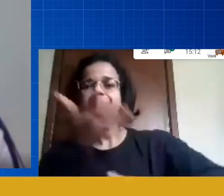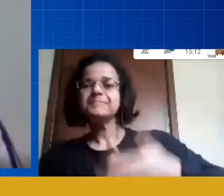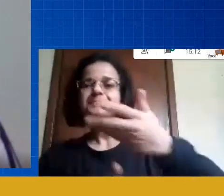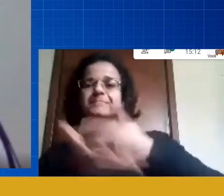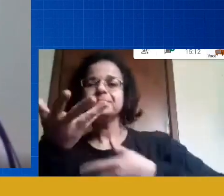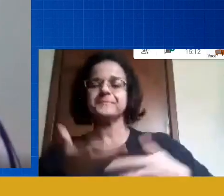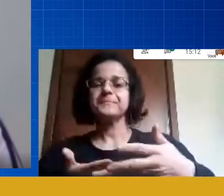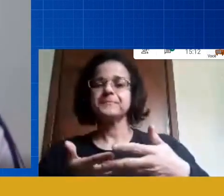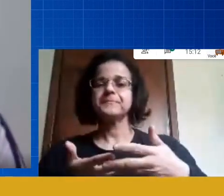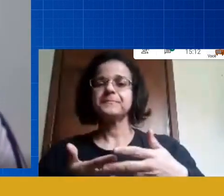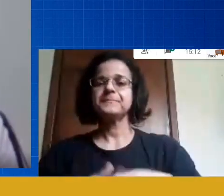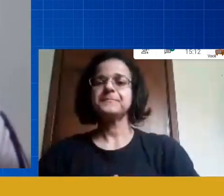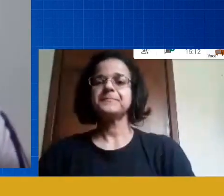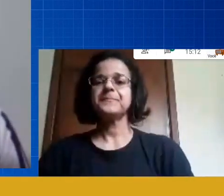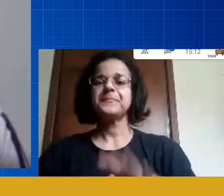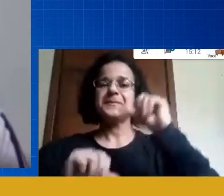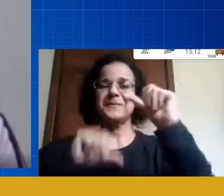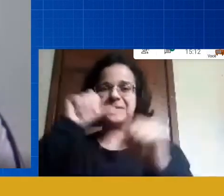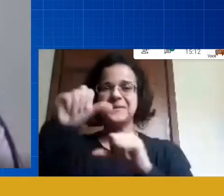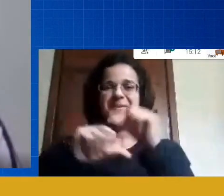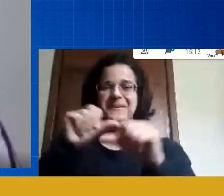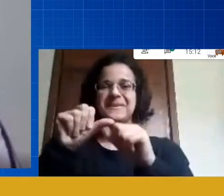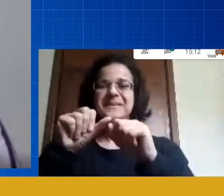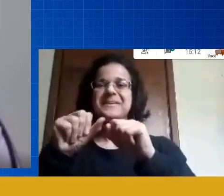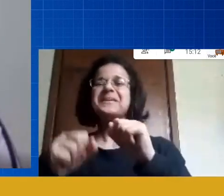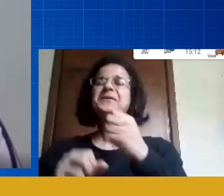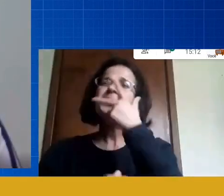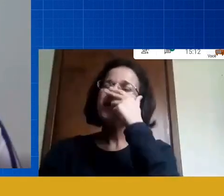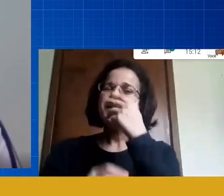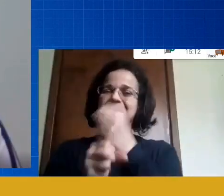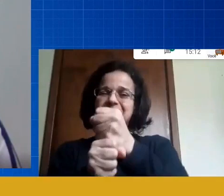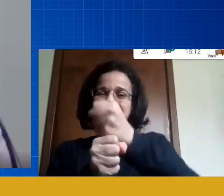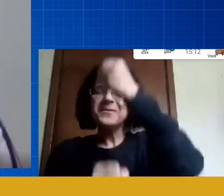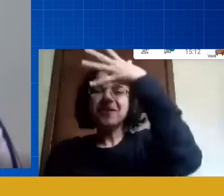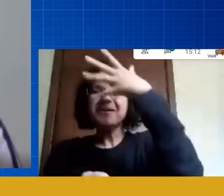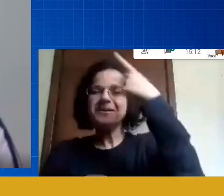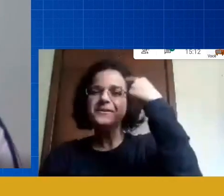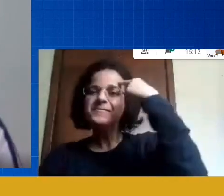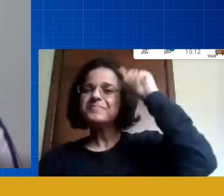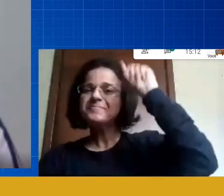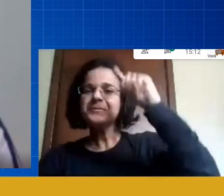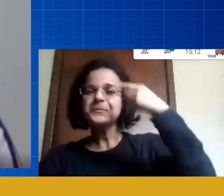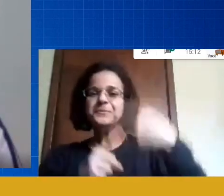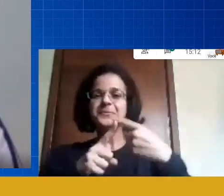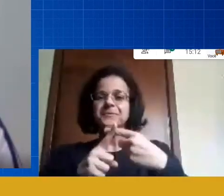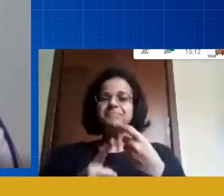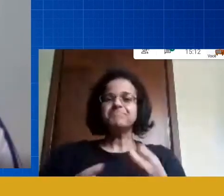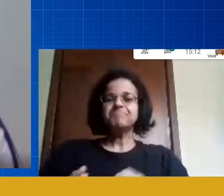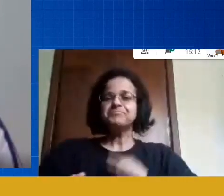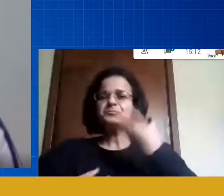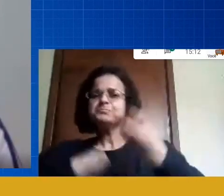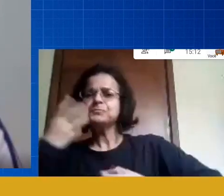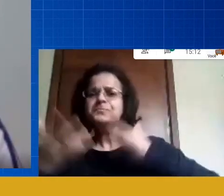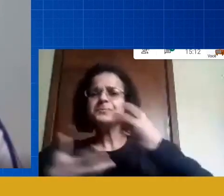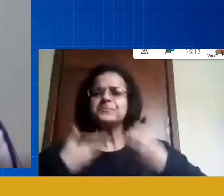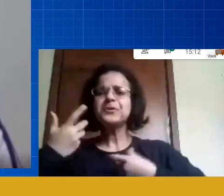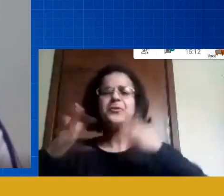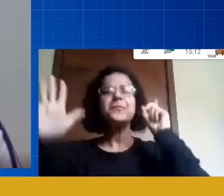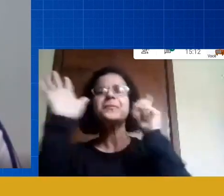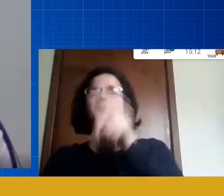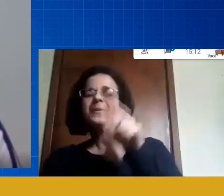conhecimentos vai virando um guarda-chuva de ideias você vê que vai saindo dali um monte de